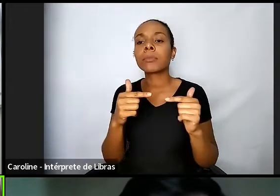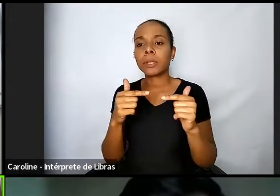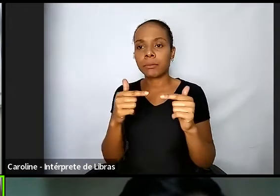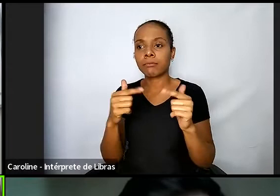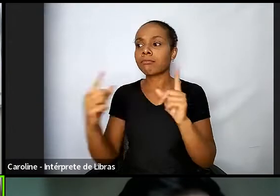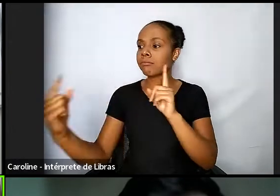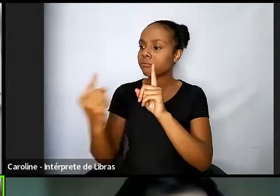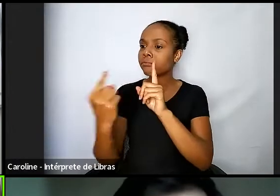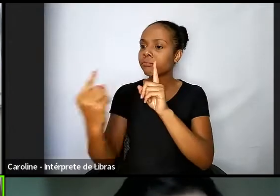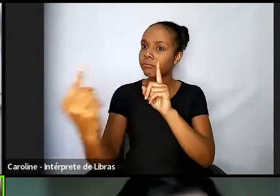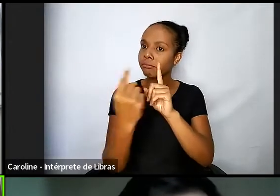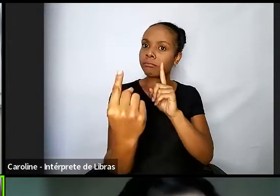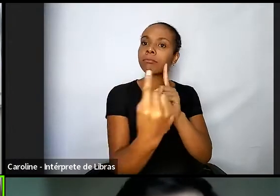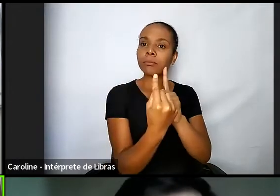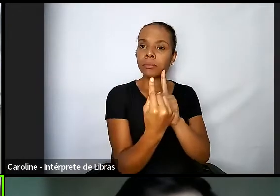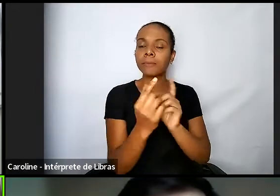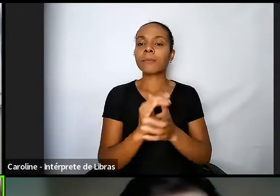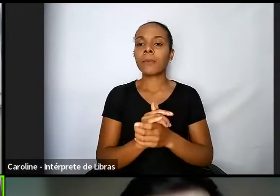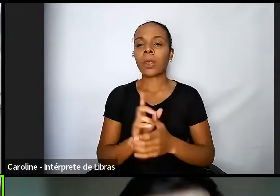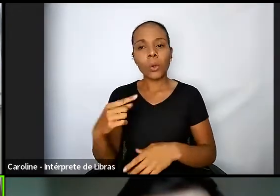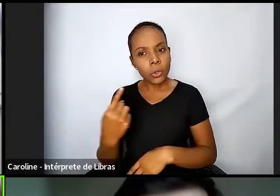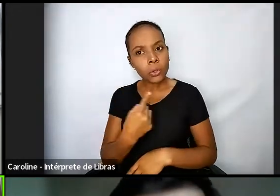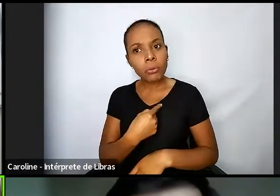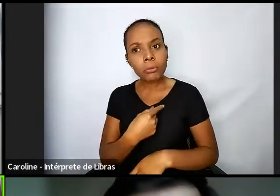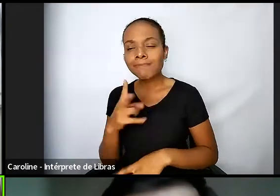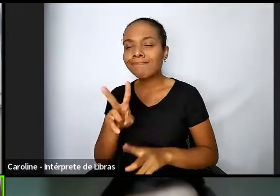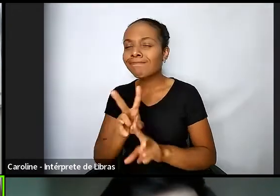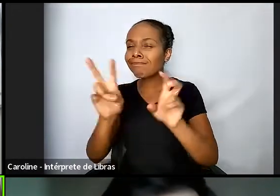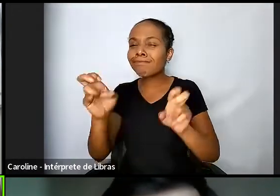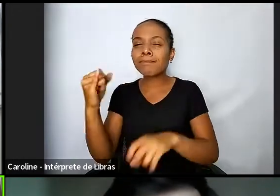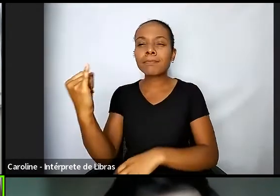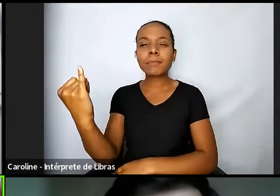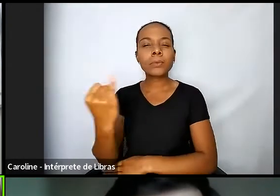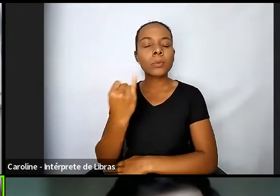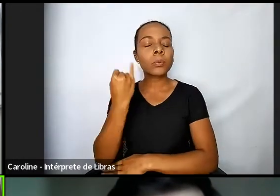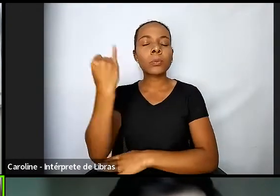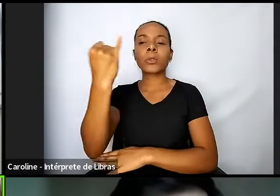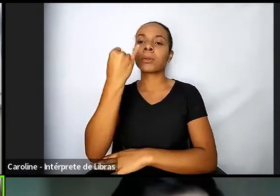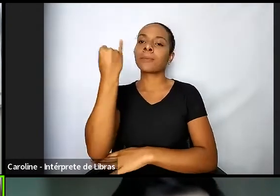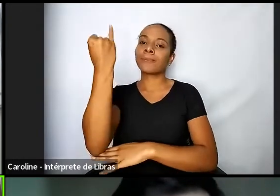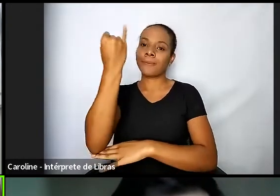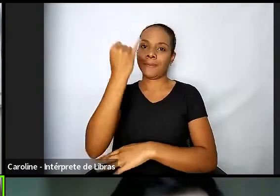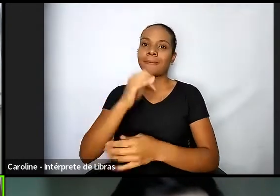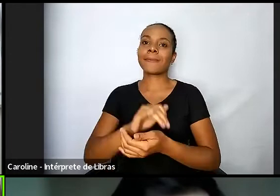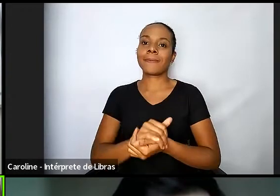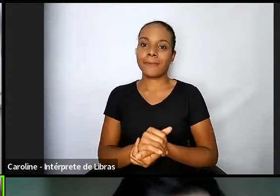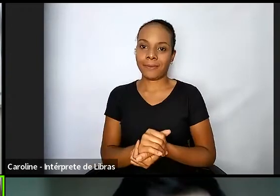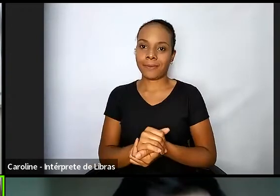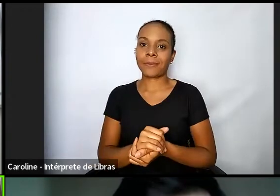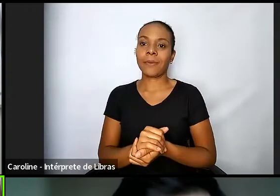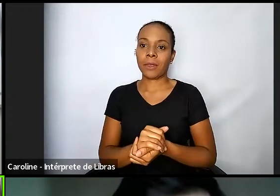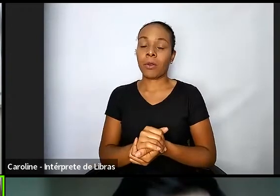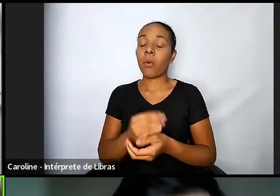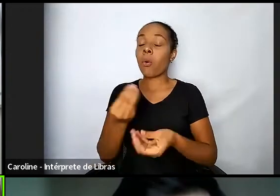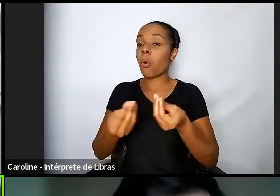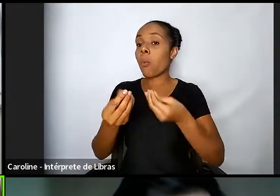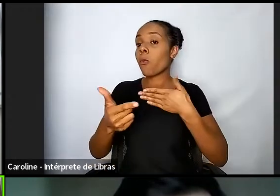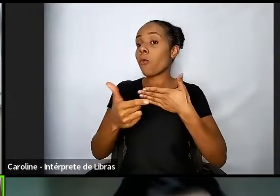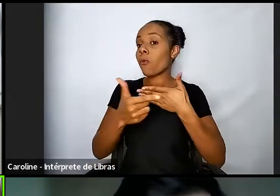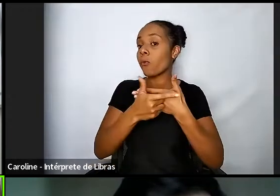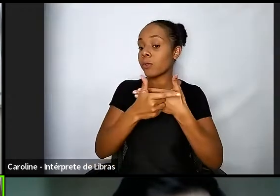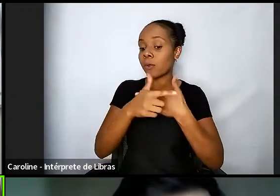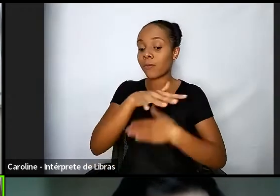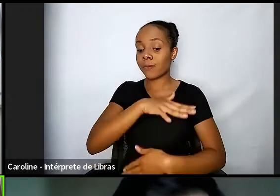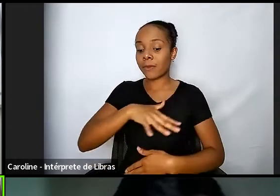de questões bastante relevantes concernentes ao papel do judiciário dentro